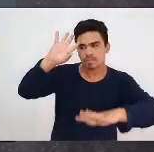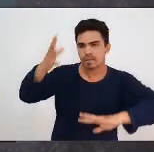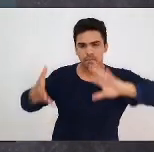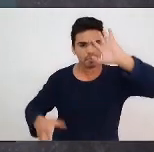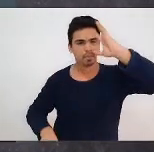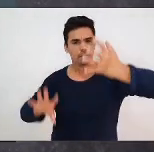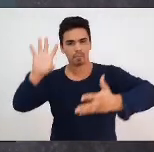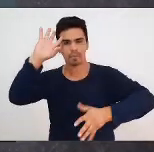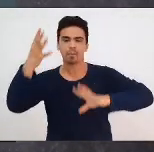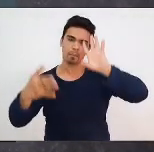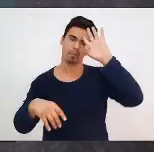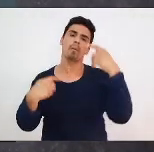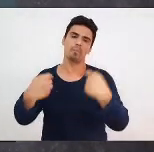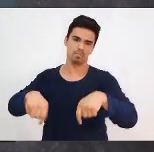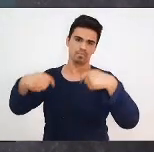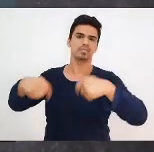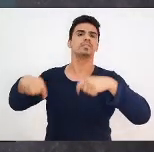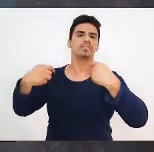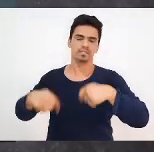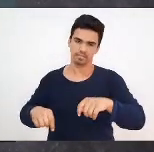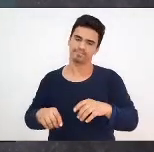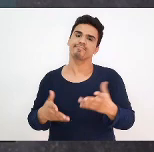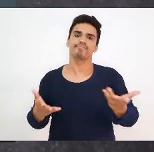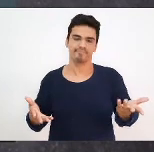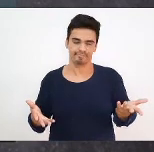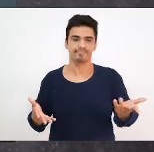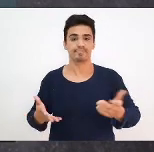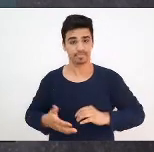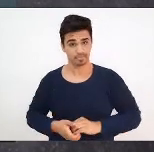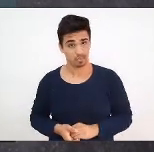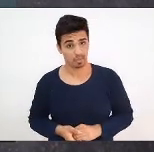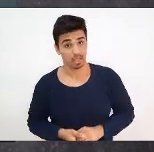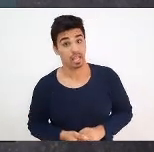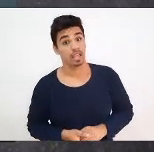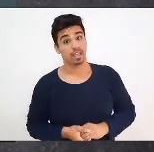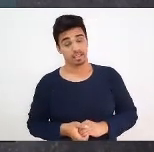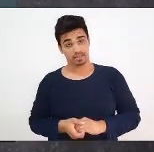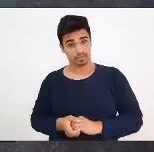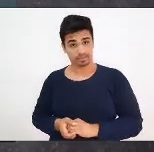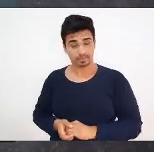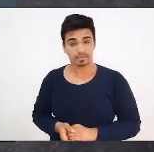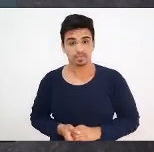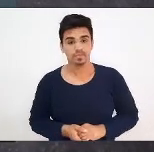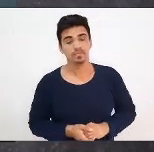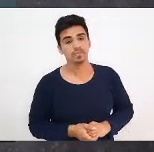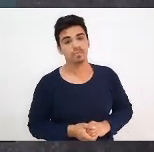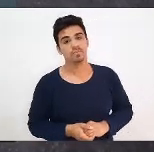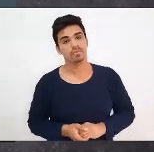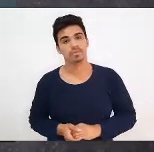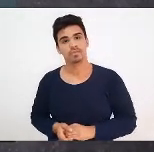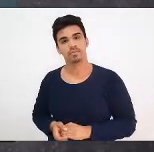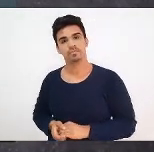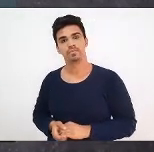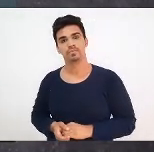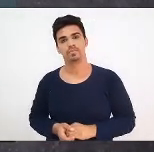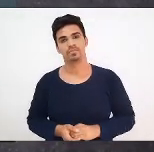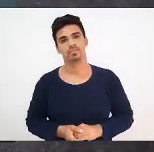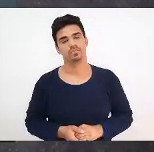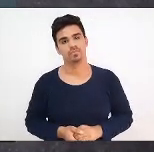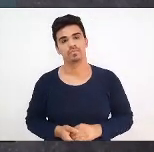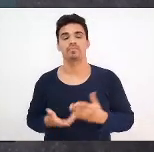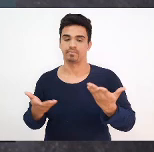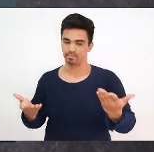precisamos continuar dialogando. E é neste sentido que orientando, temos